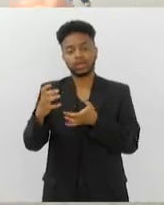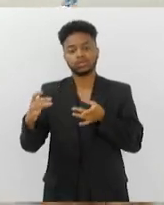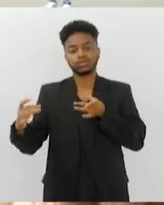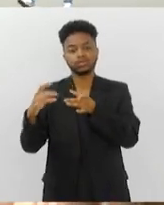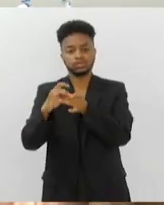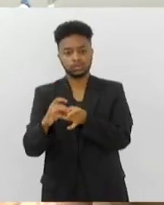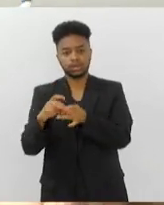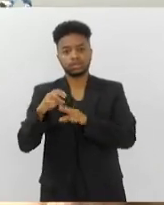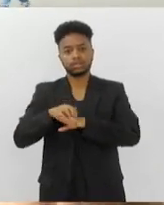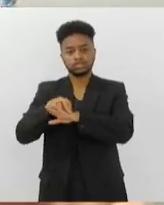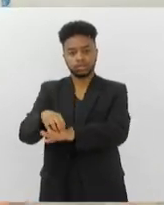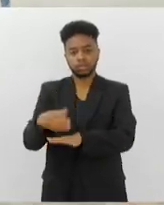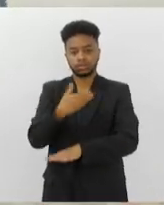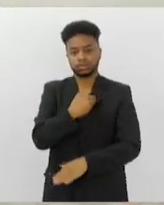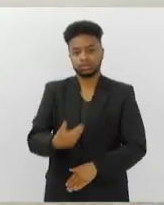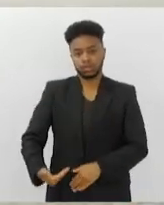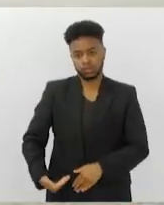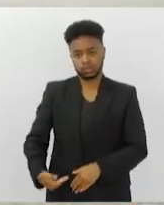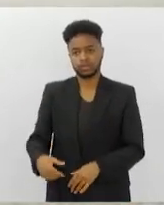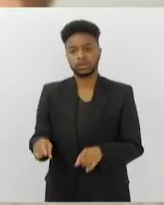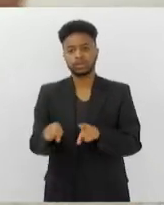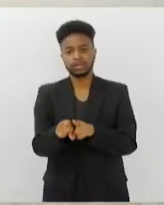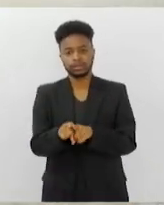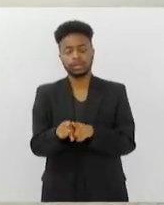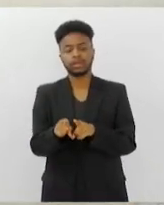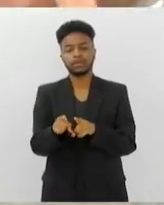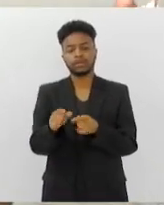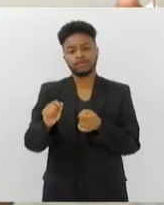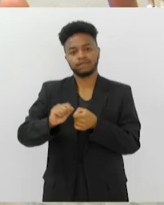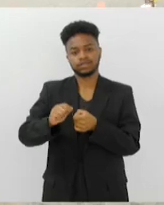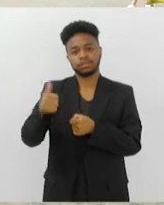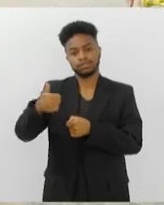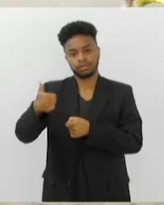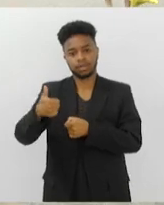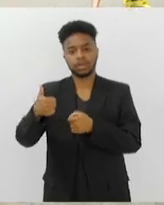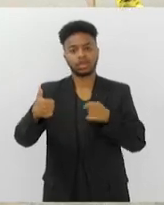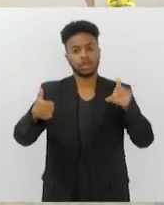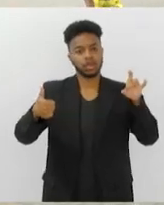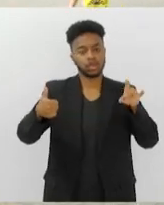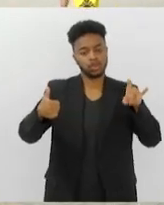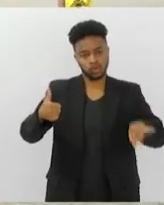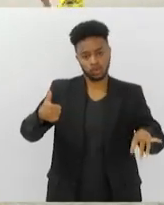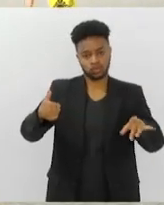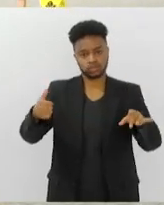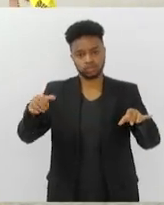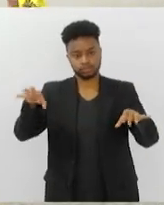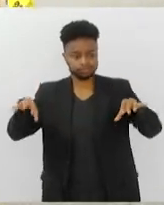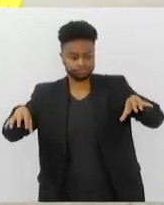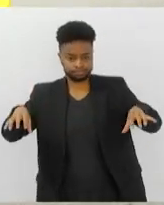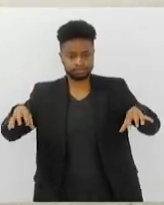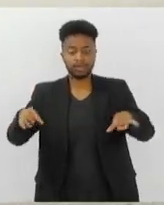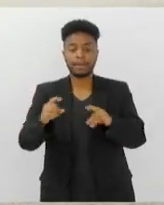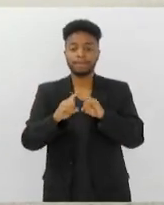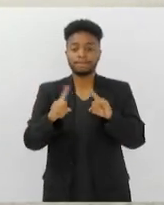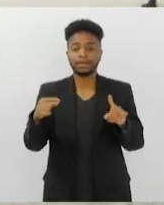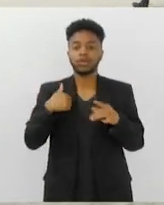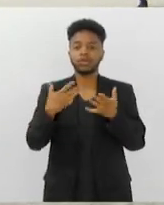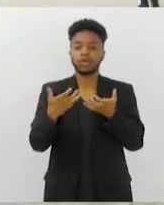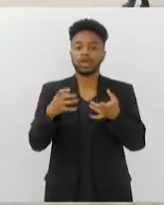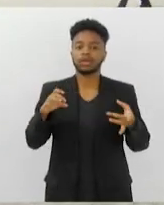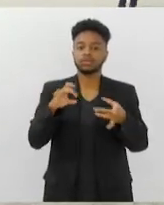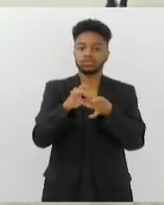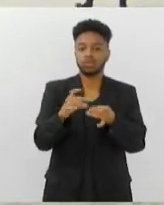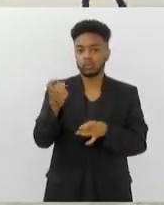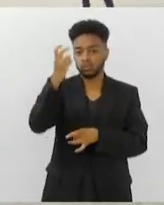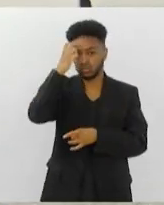o transporte público, fazendo a primeira e a milha do passeio. e quero mais ligação com a